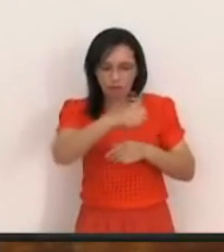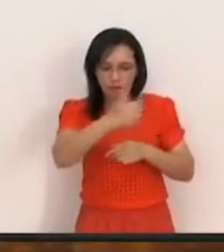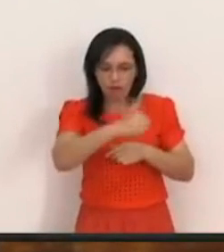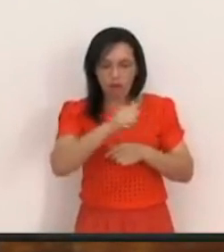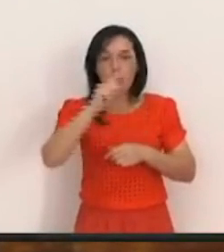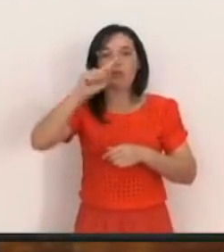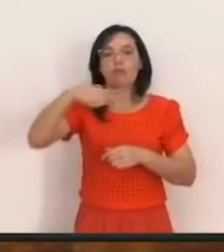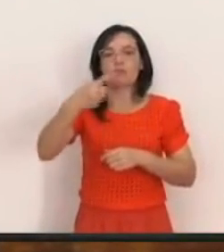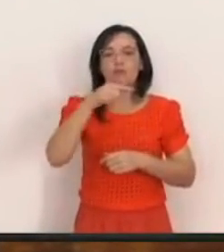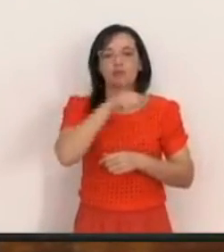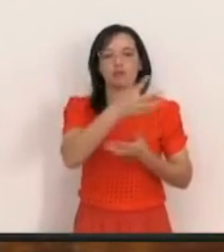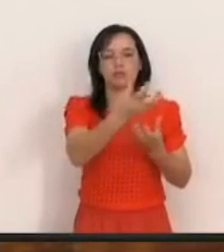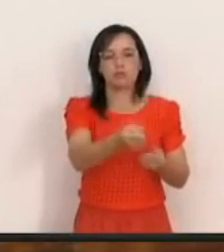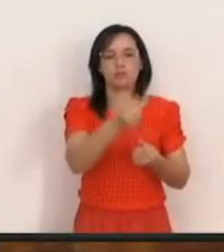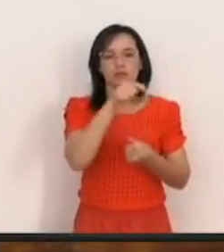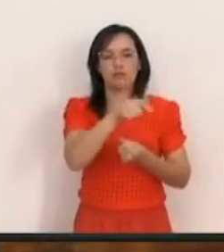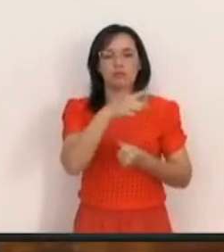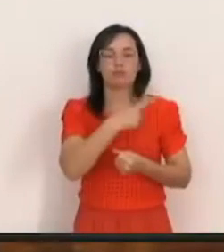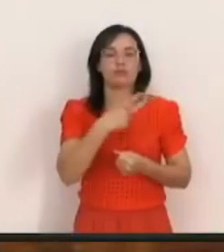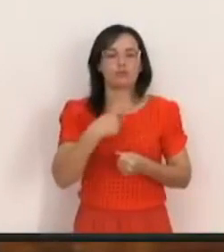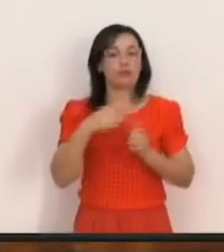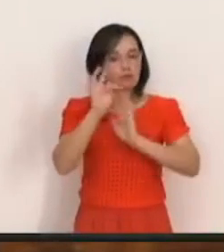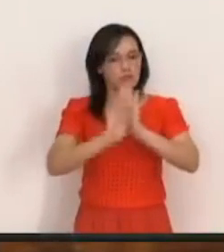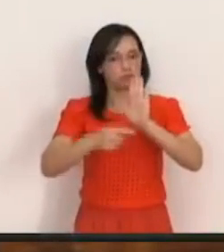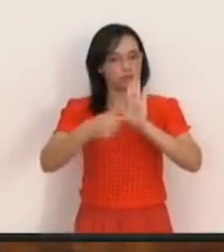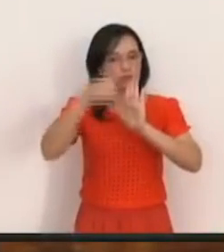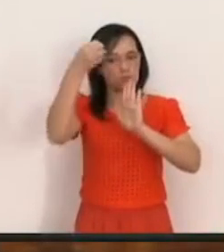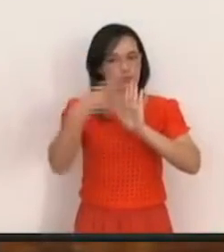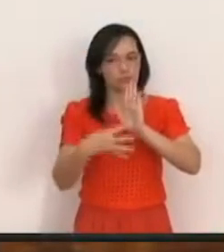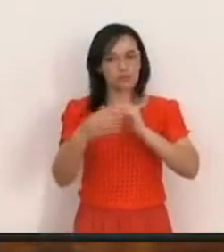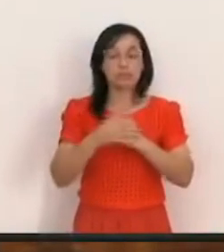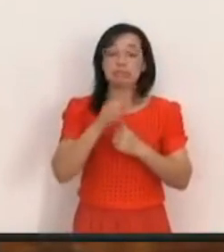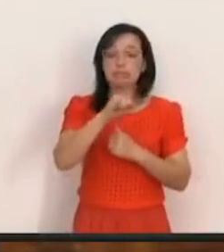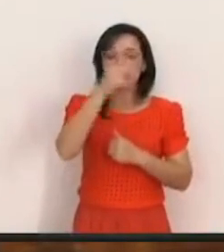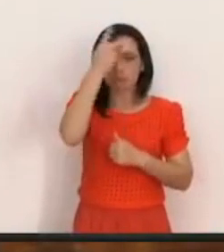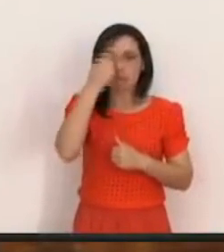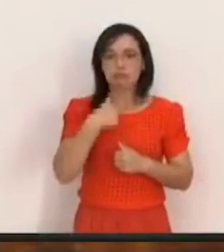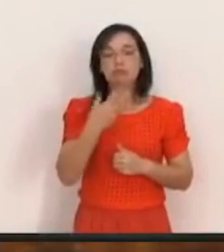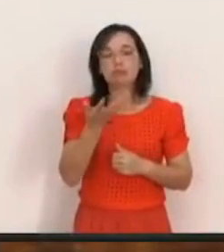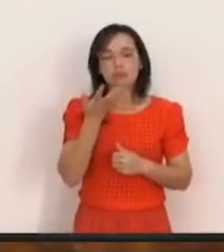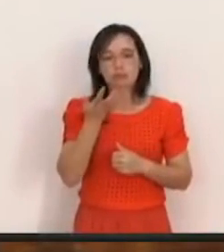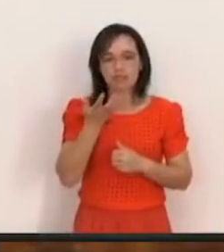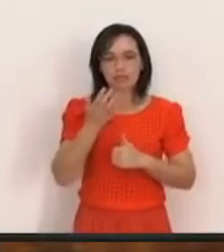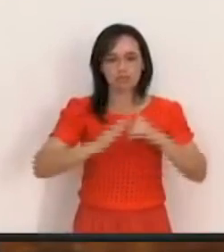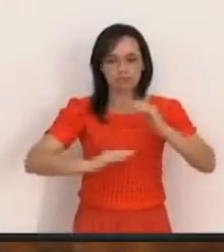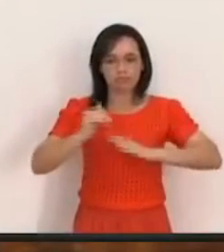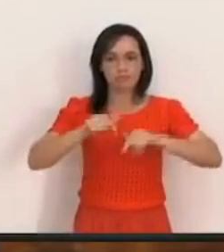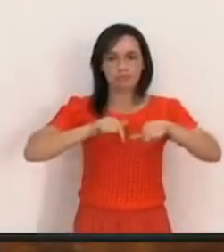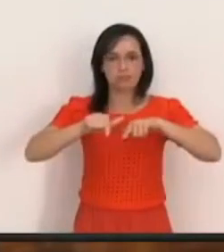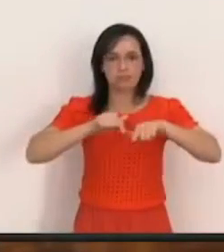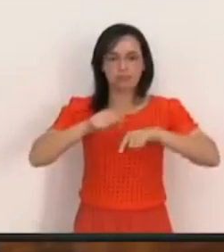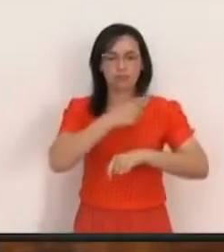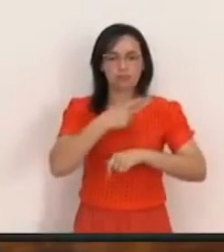É o que esse texto aqui está dizendo Primeiro fala que se alguém quiser ser pastor É uma obra excelente